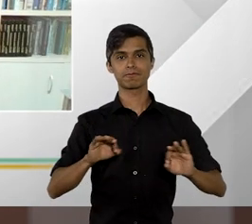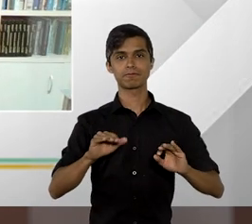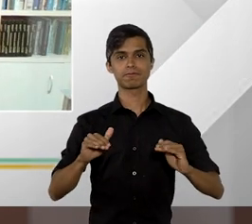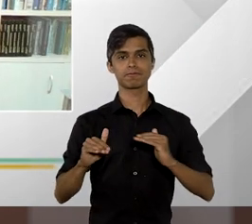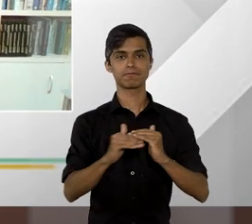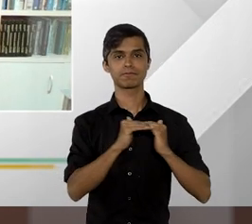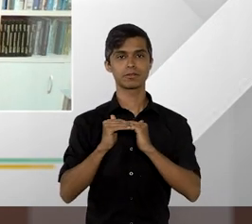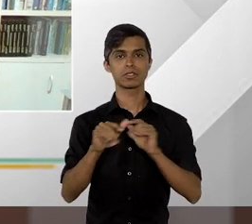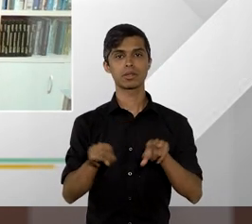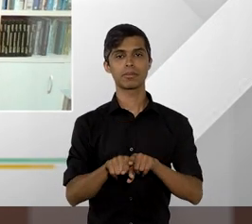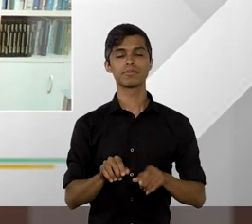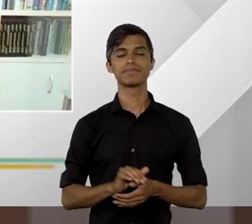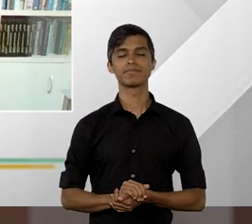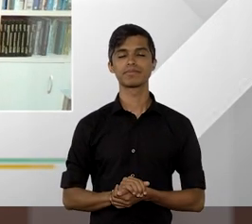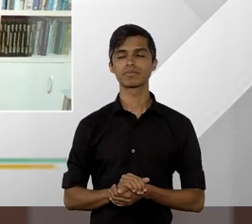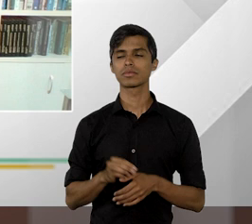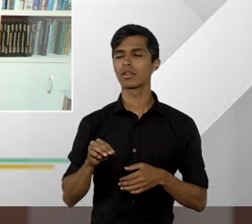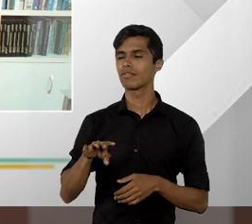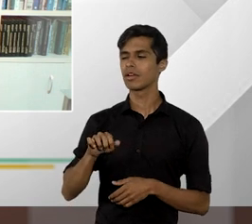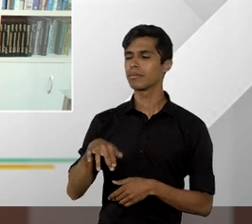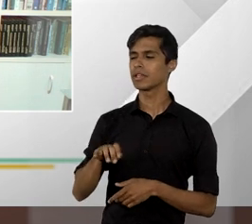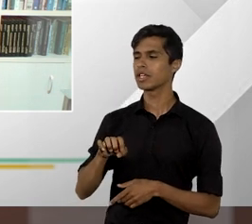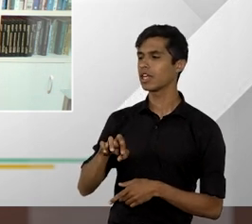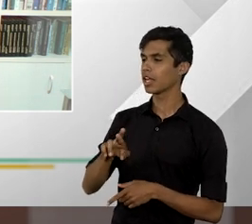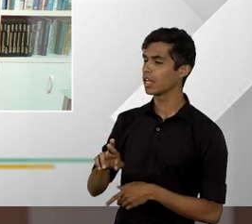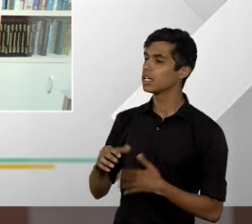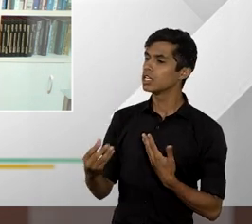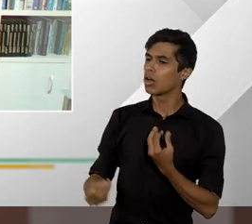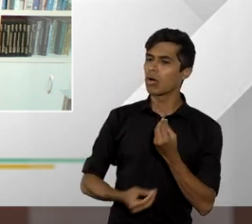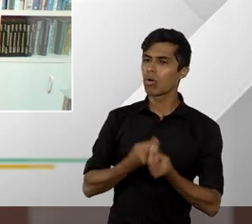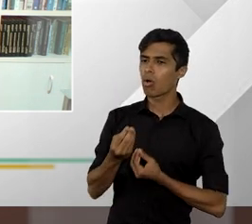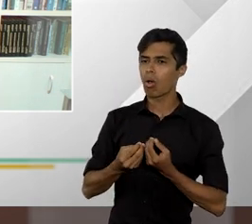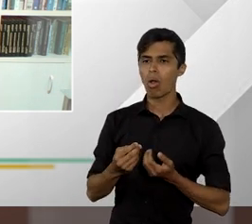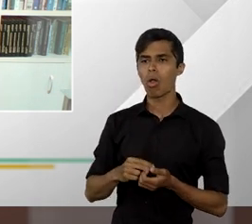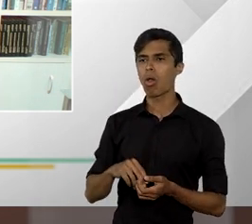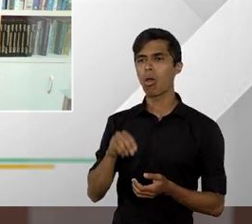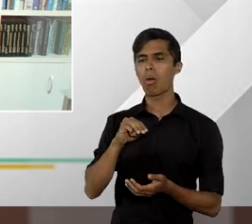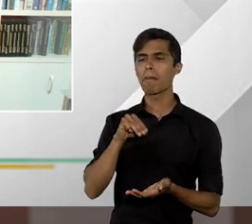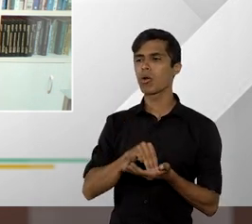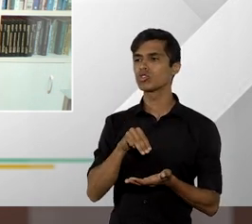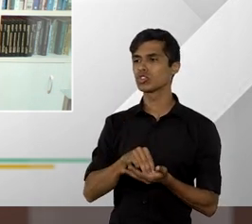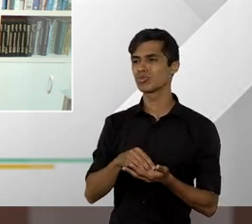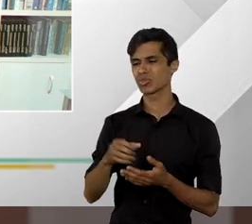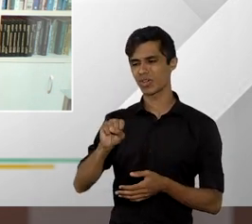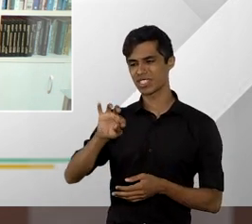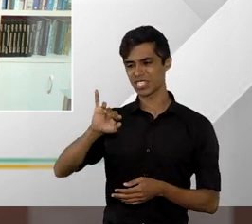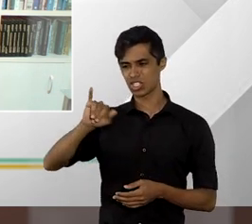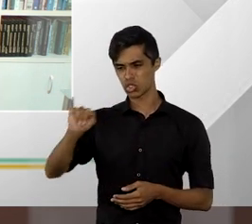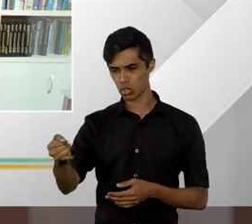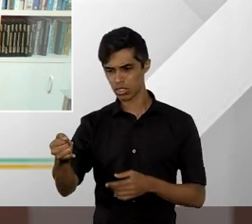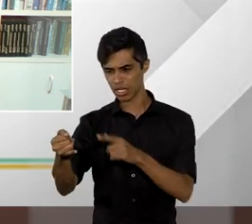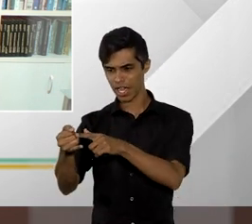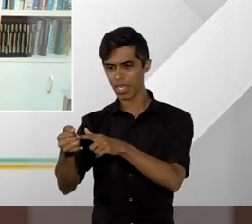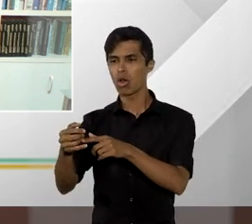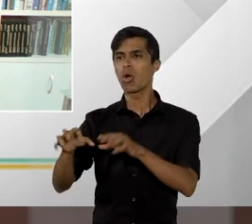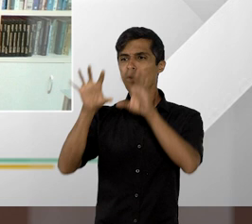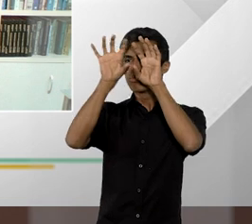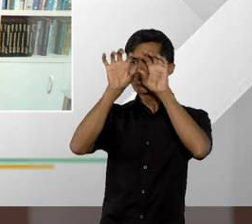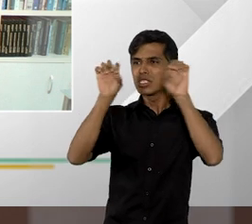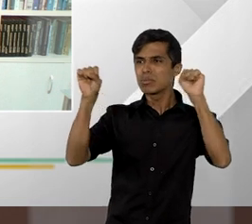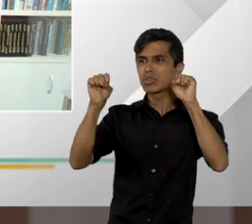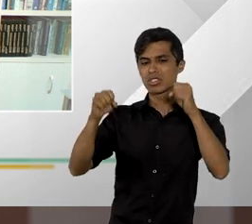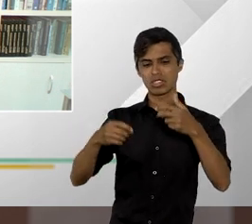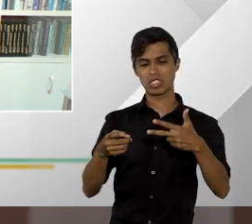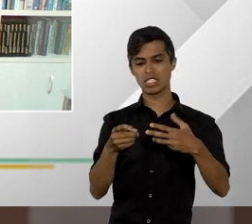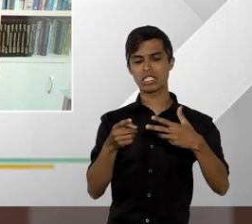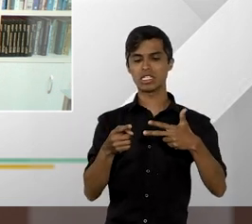Ainda com o senhor professor Vambê, qual seria, então, o motivo pelo qual o STJ é confundido como um tribunal recursal de terceira